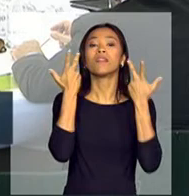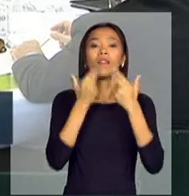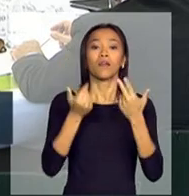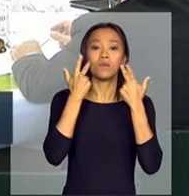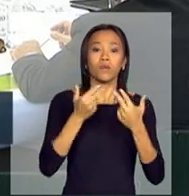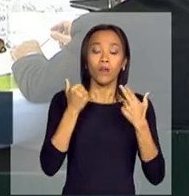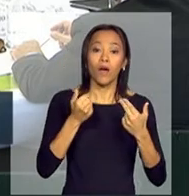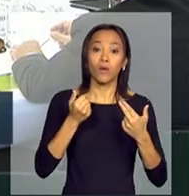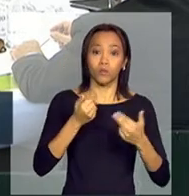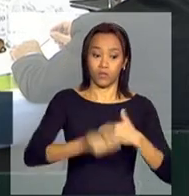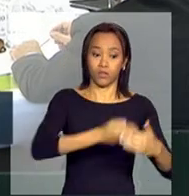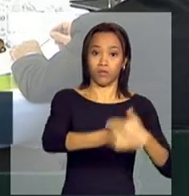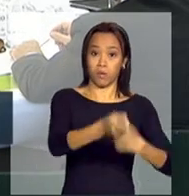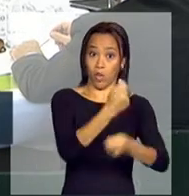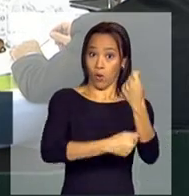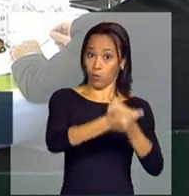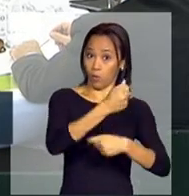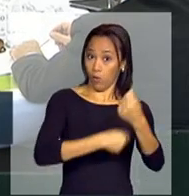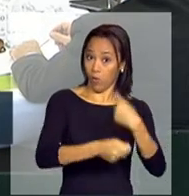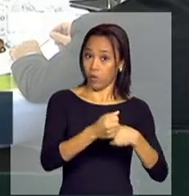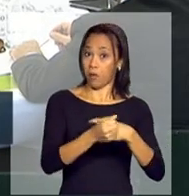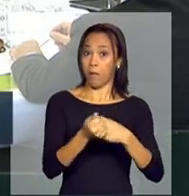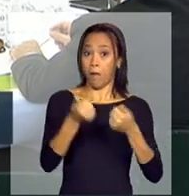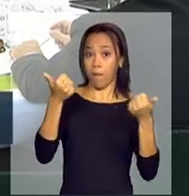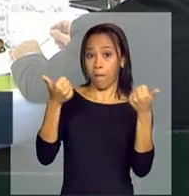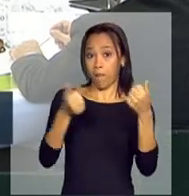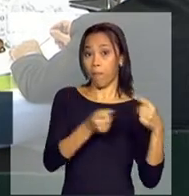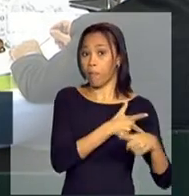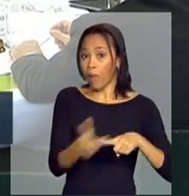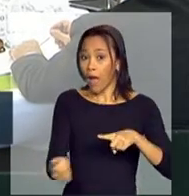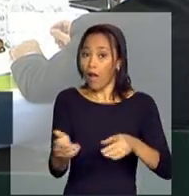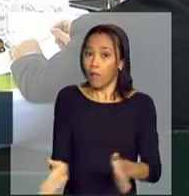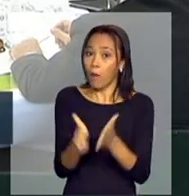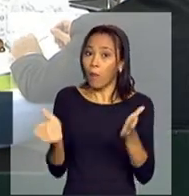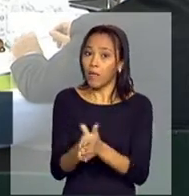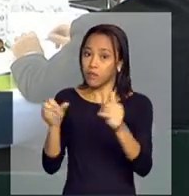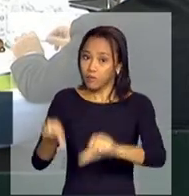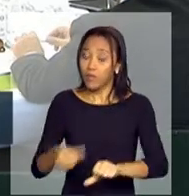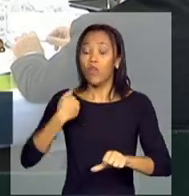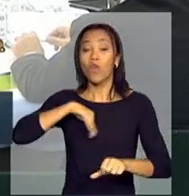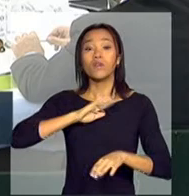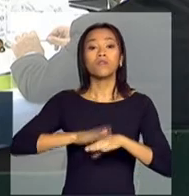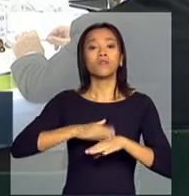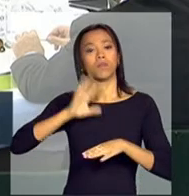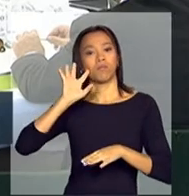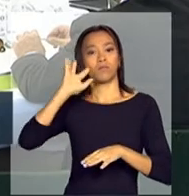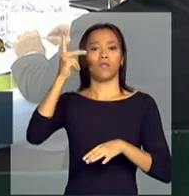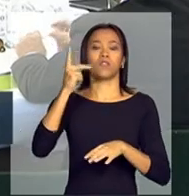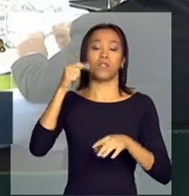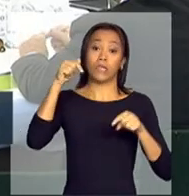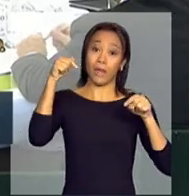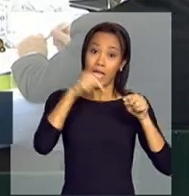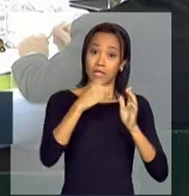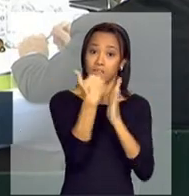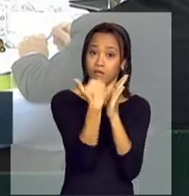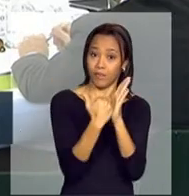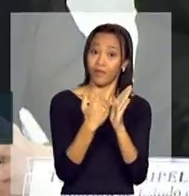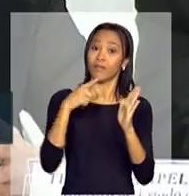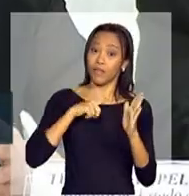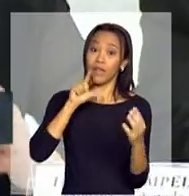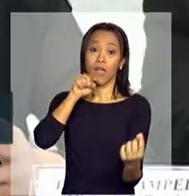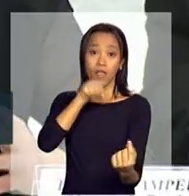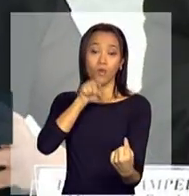desenvolvimento econômico, para a gente terminar com a miséria, nós precisamos decidir que vamos fazer isso, então, o plano tem exatamente esse